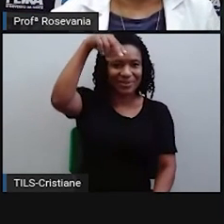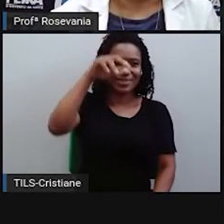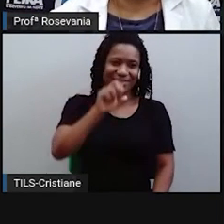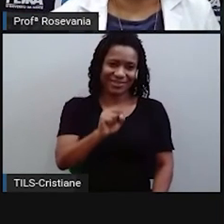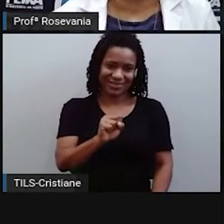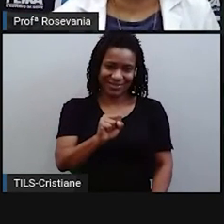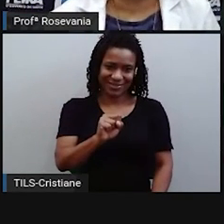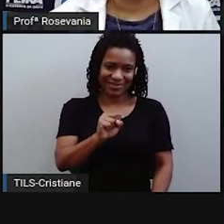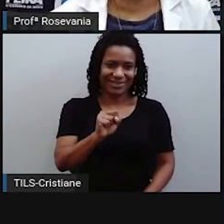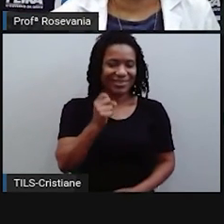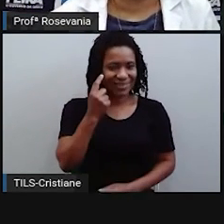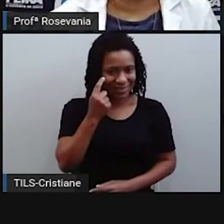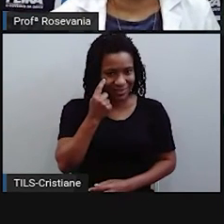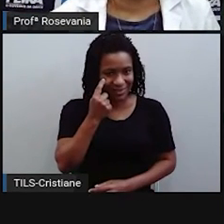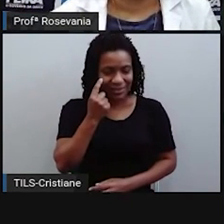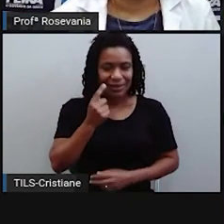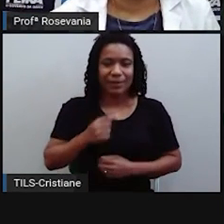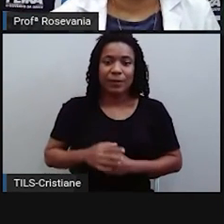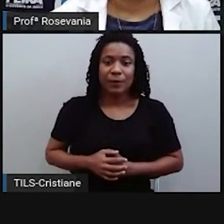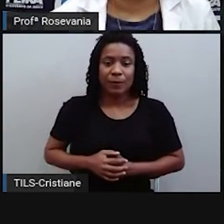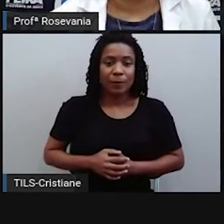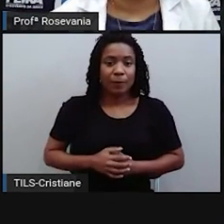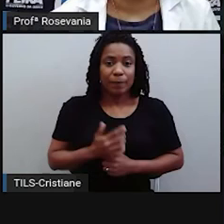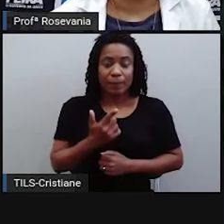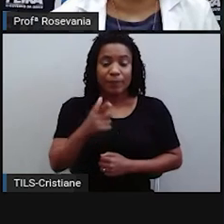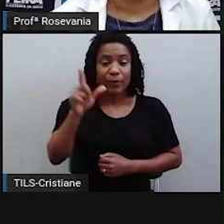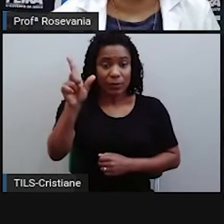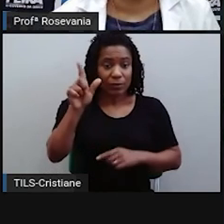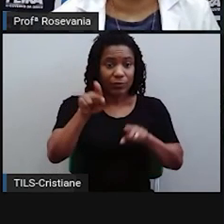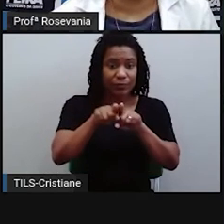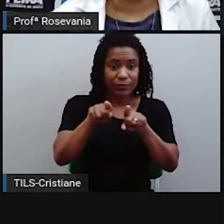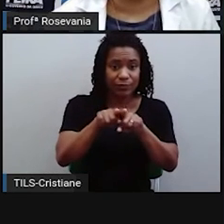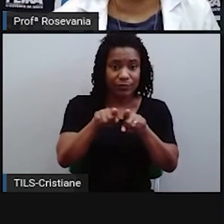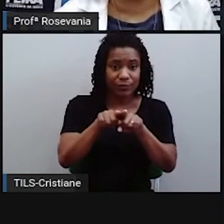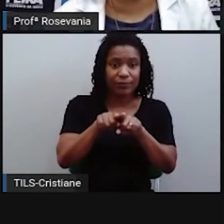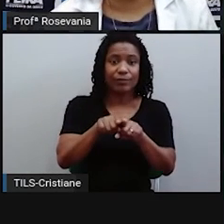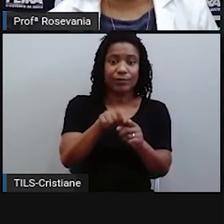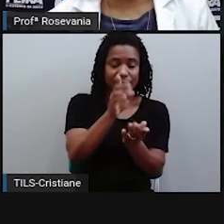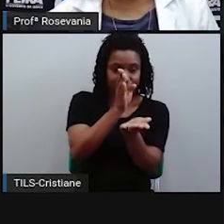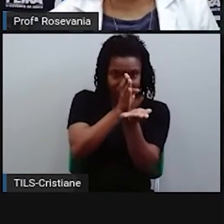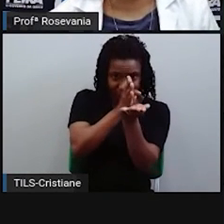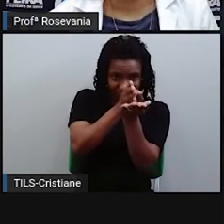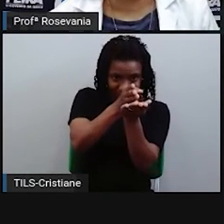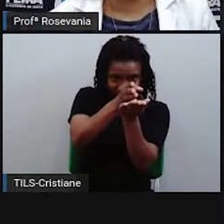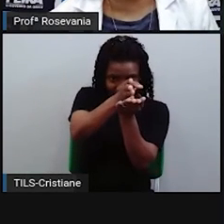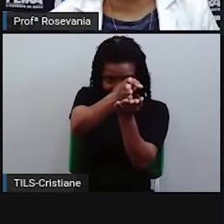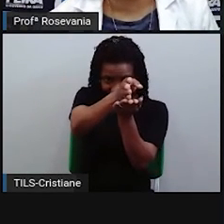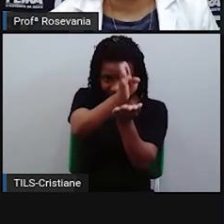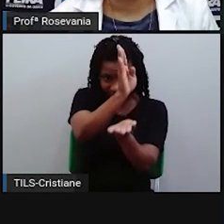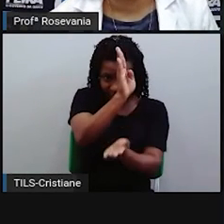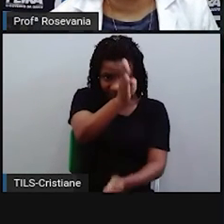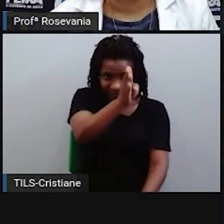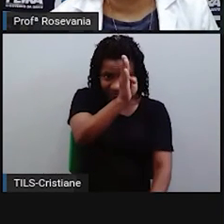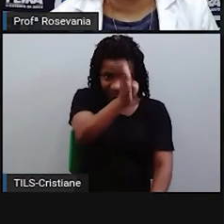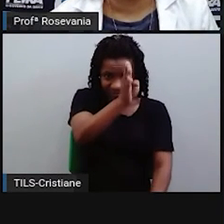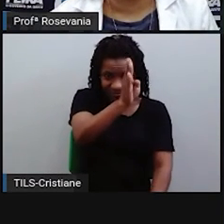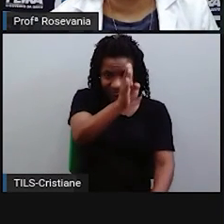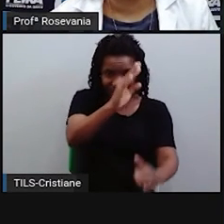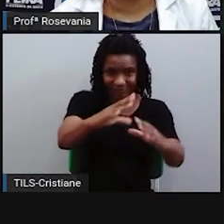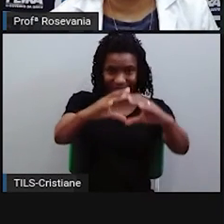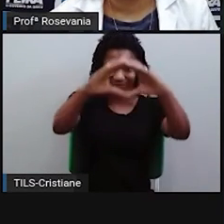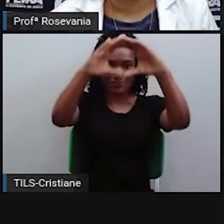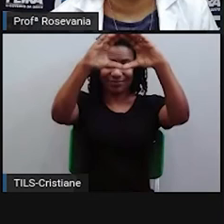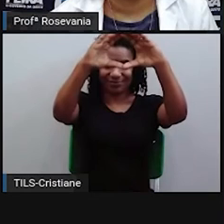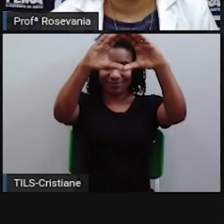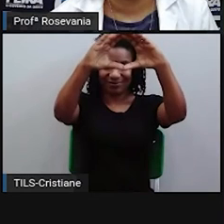E outro marco legal também é que quando chega no período do equinócio, né, é o Sol bate exatamente